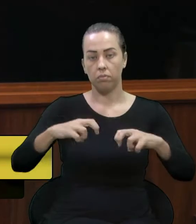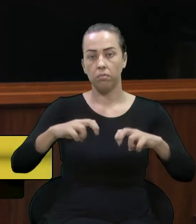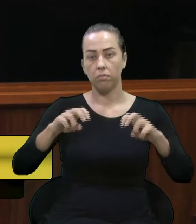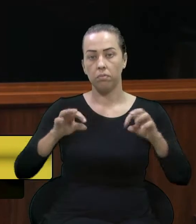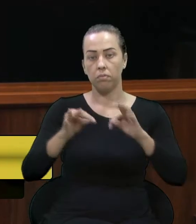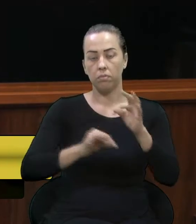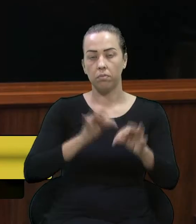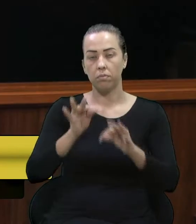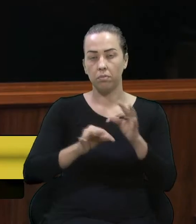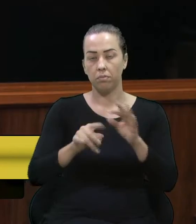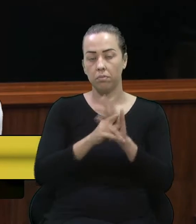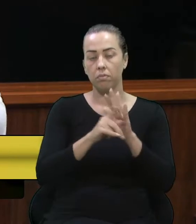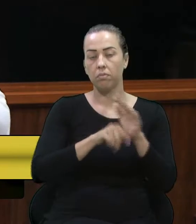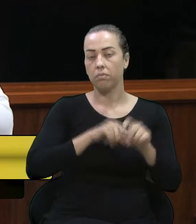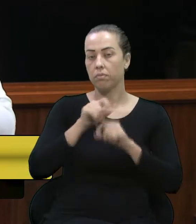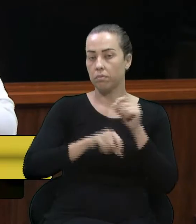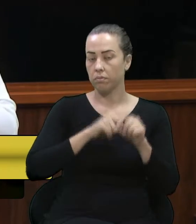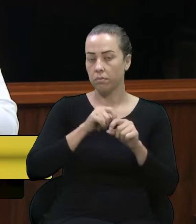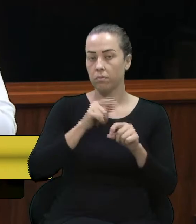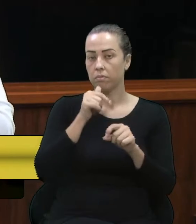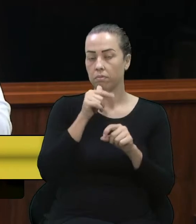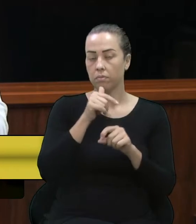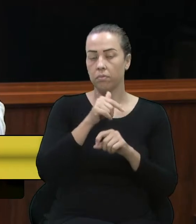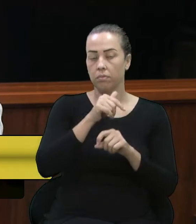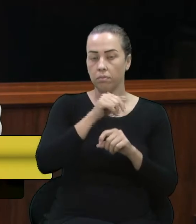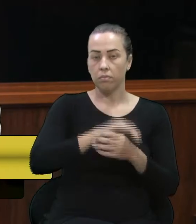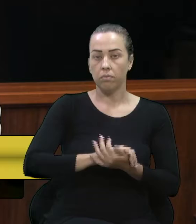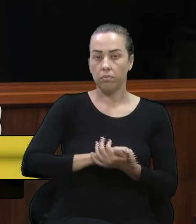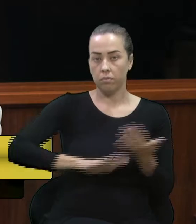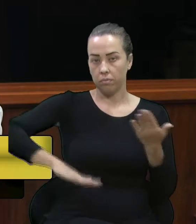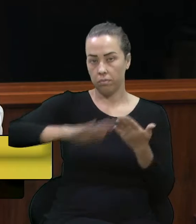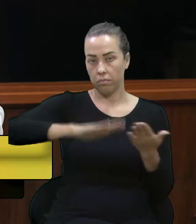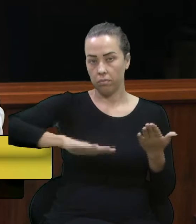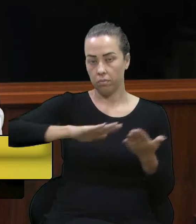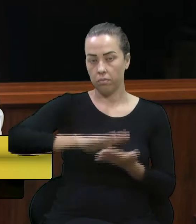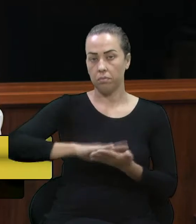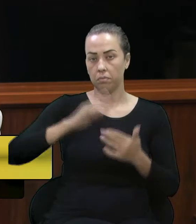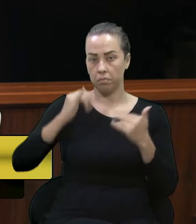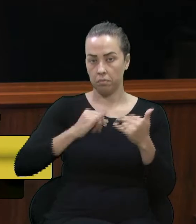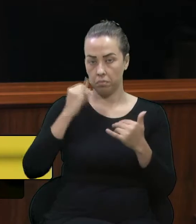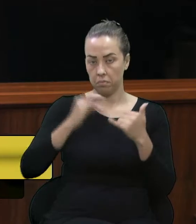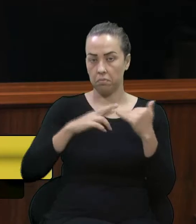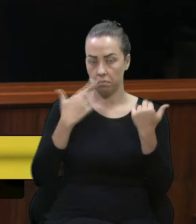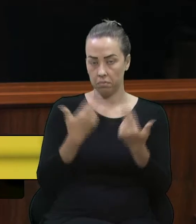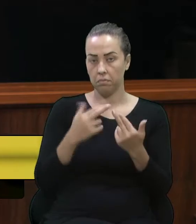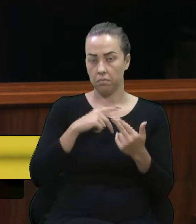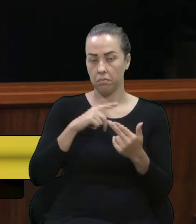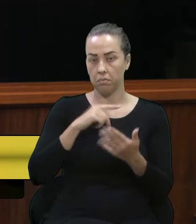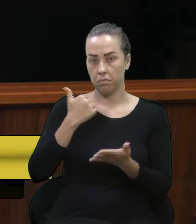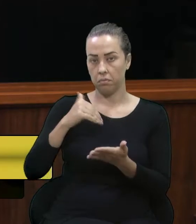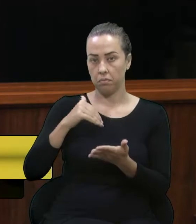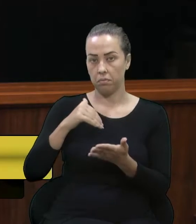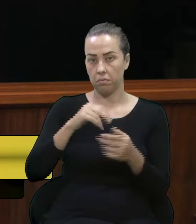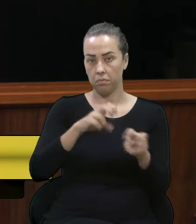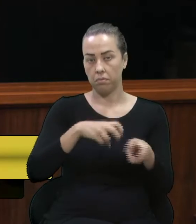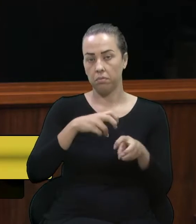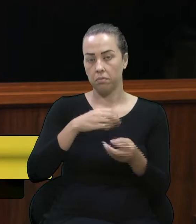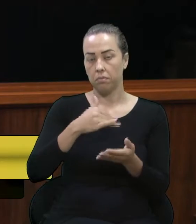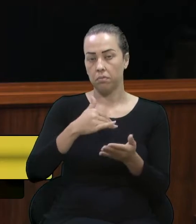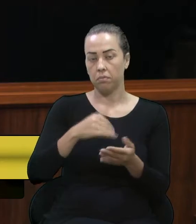sobre a agroindústria. Eu quero destacar a importância dessa reunião. Nós tivemos a presença do secretário da Agricultura,